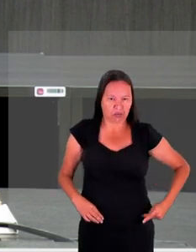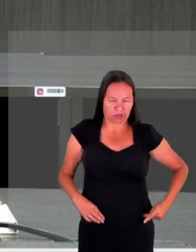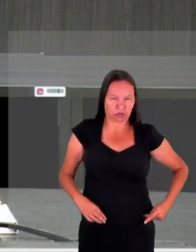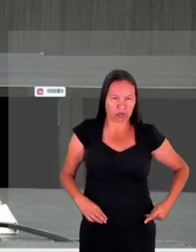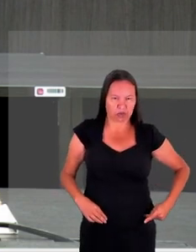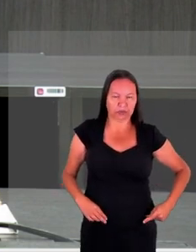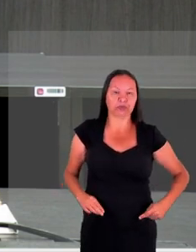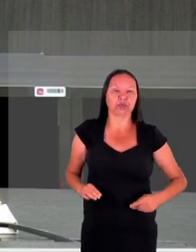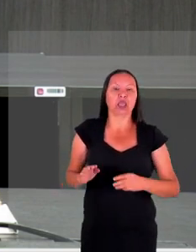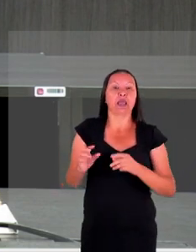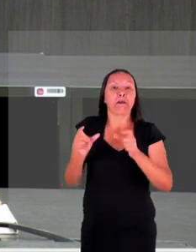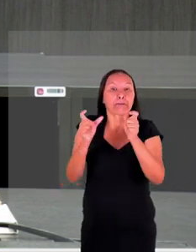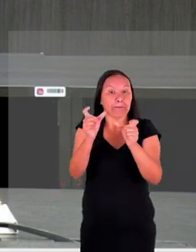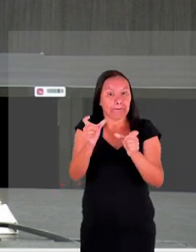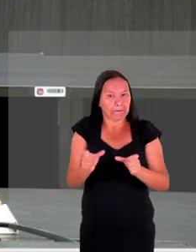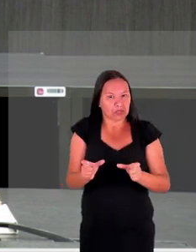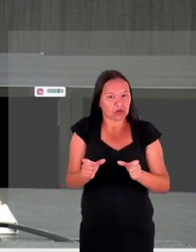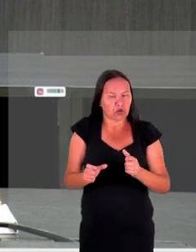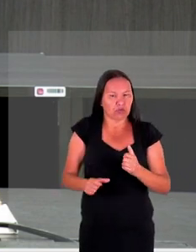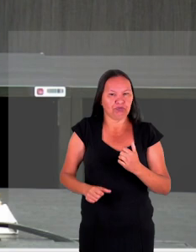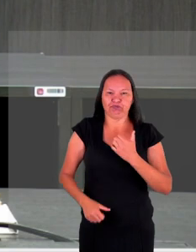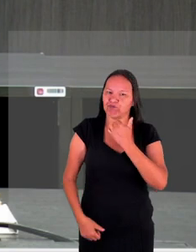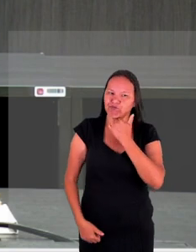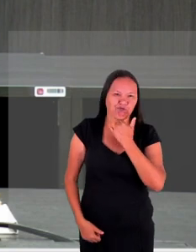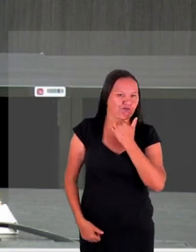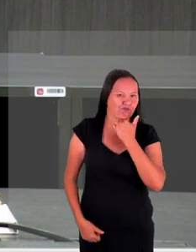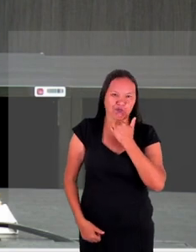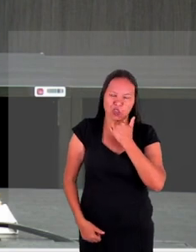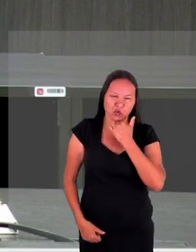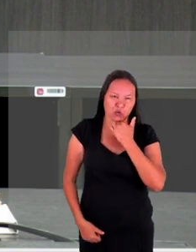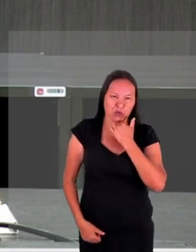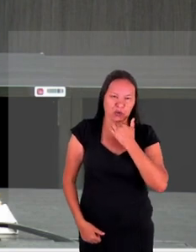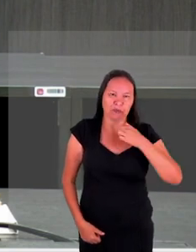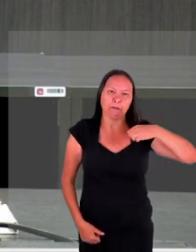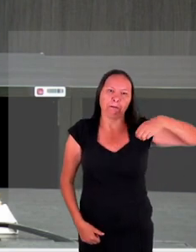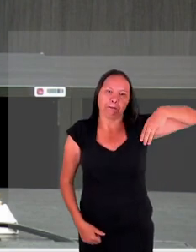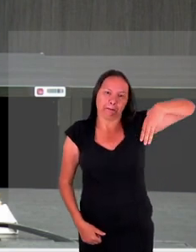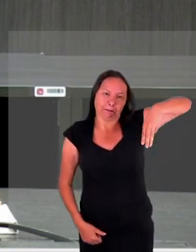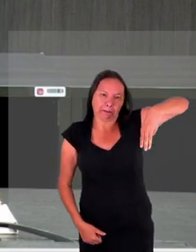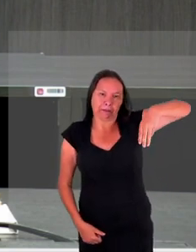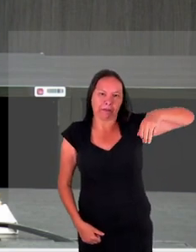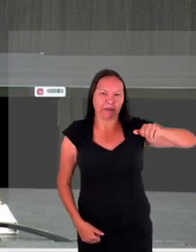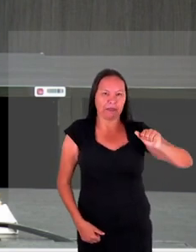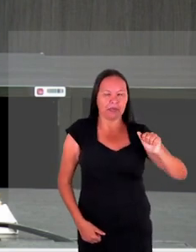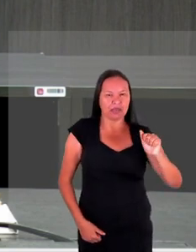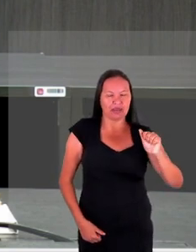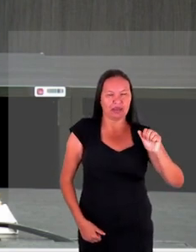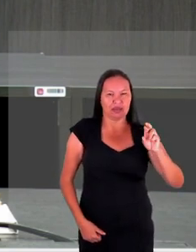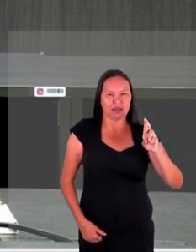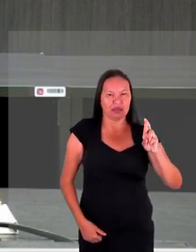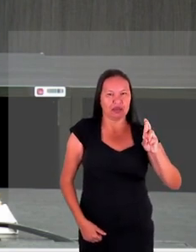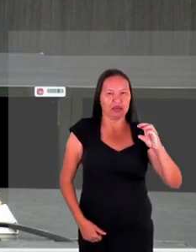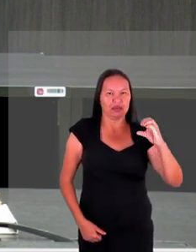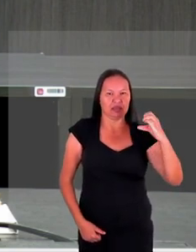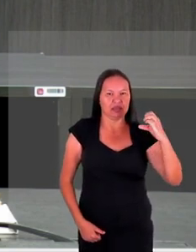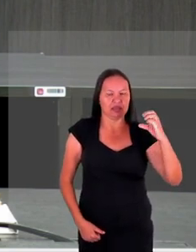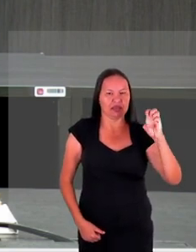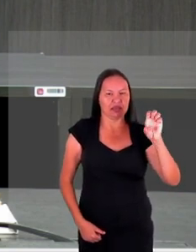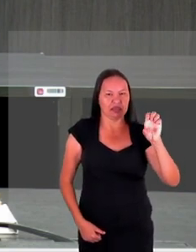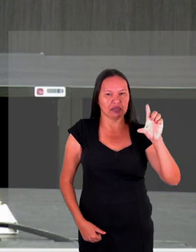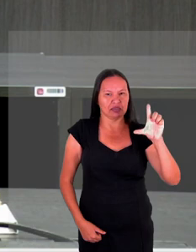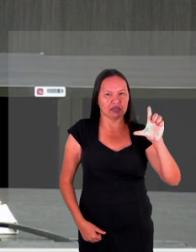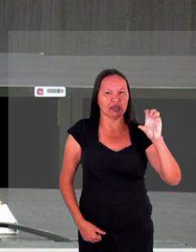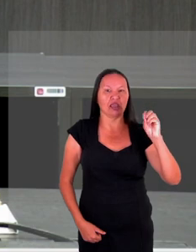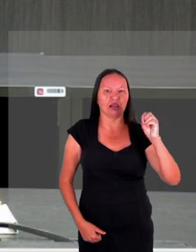de que a vítima não tem culpa isso é uma frase até que o Marcelo fala muito que é o outro coordenador que trabalha conosco aqui o Marcelo